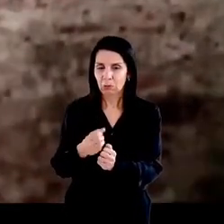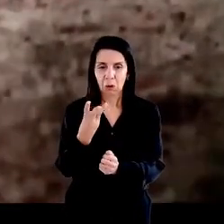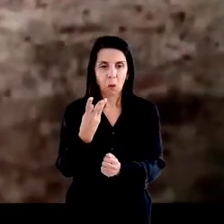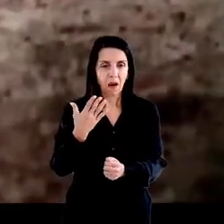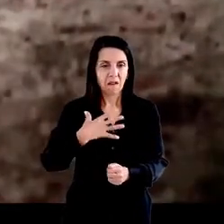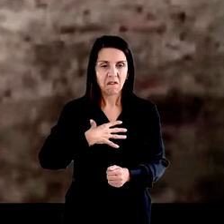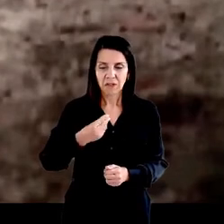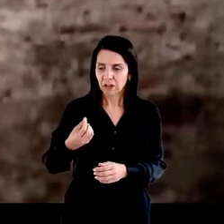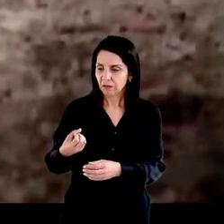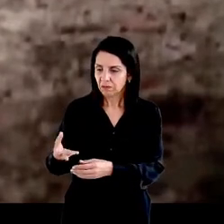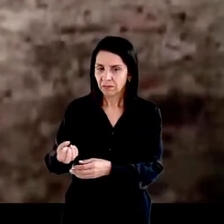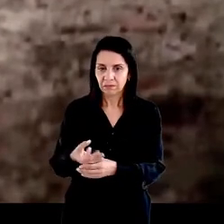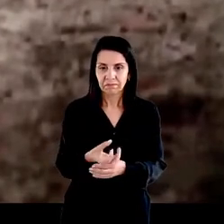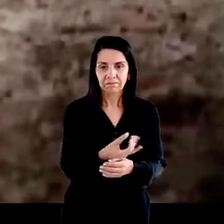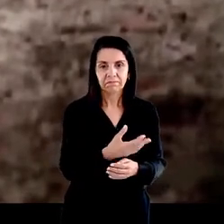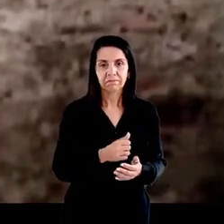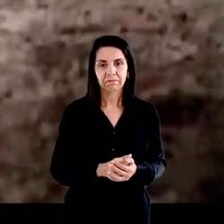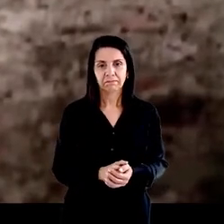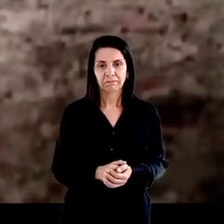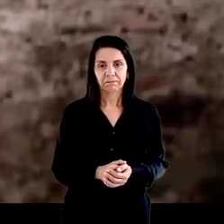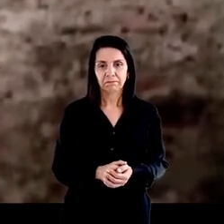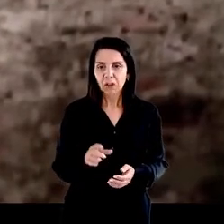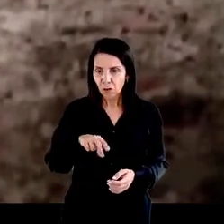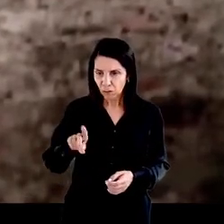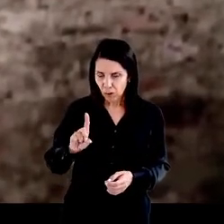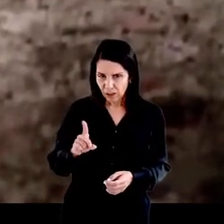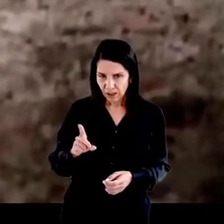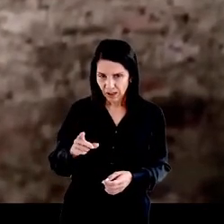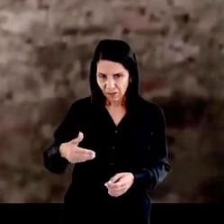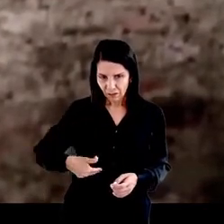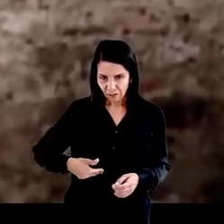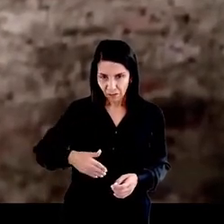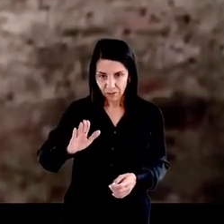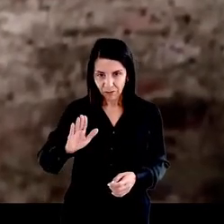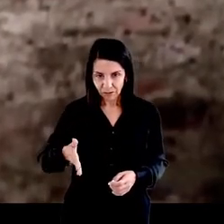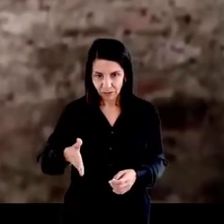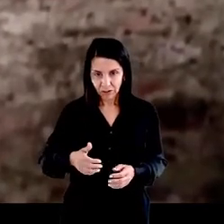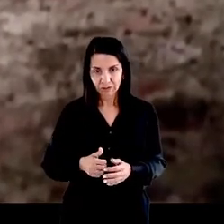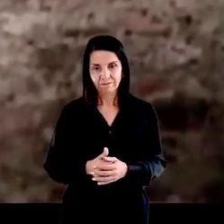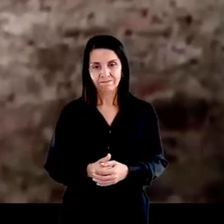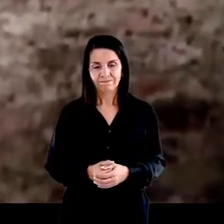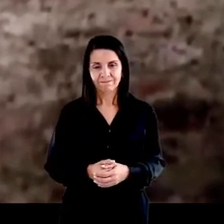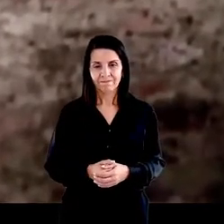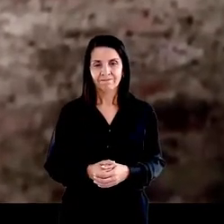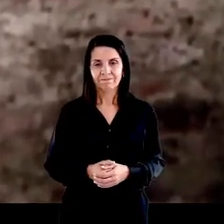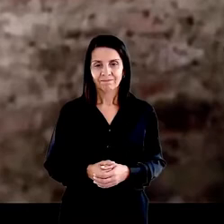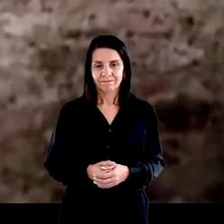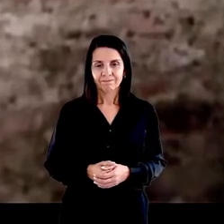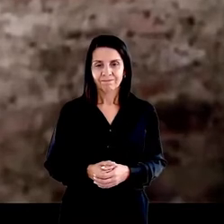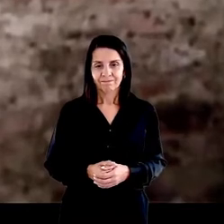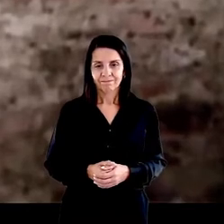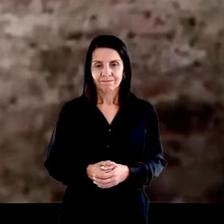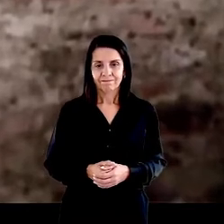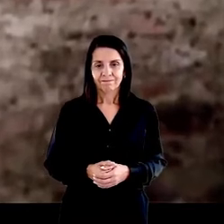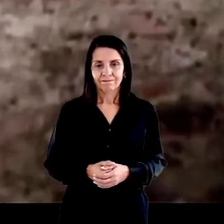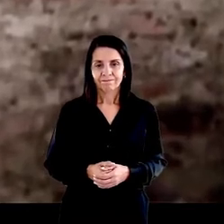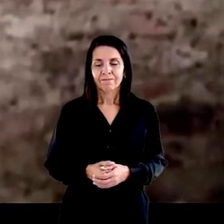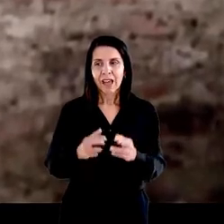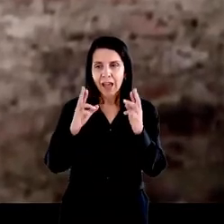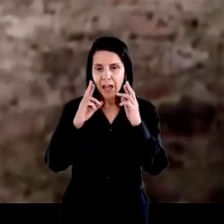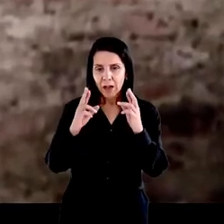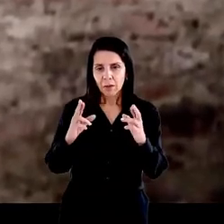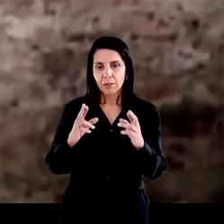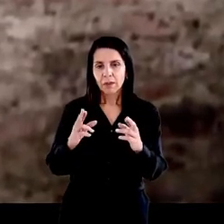É uma pergunta que não sei cara. Você já passou fome com muita glória, com muito respeito muito orgulho.